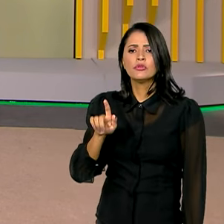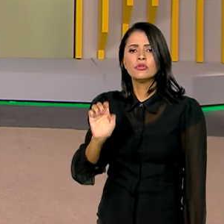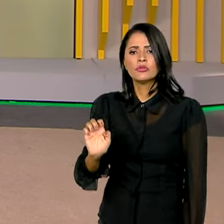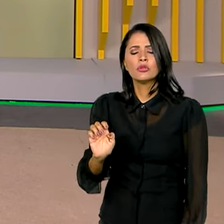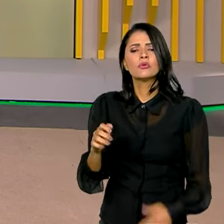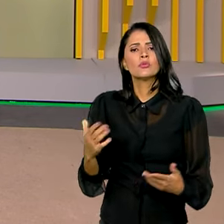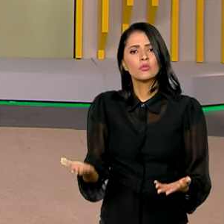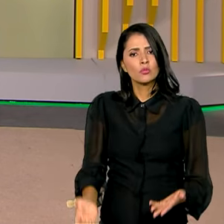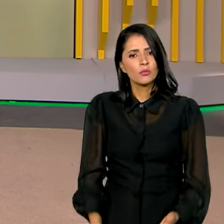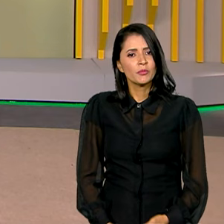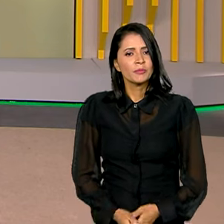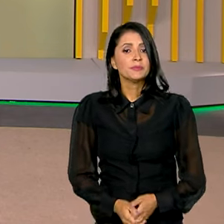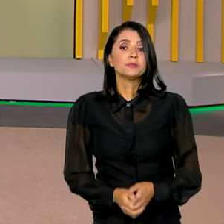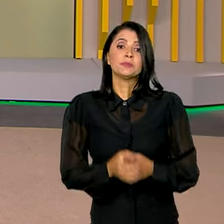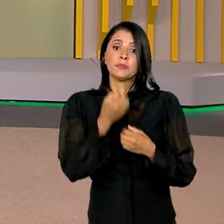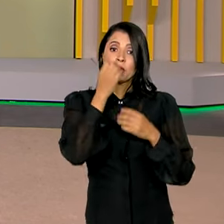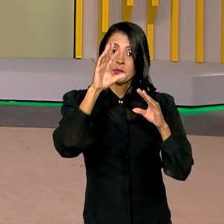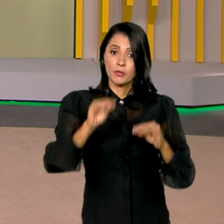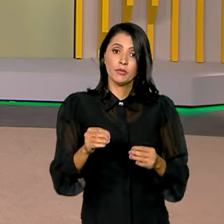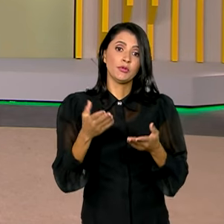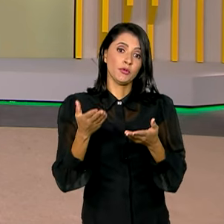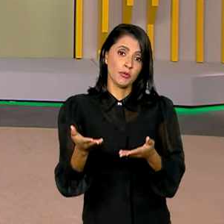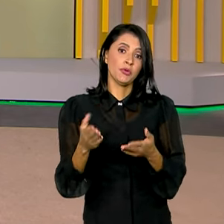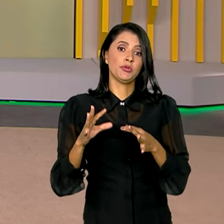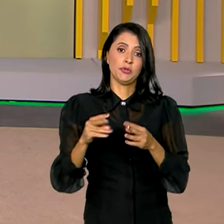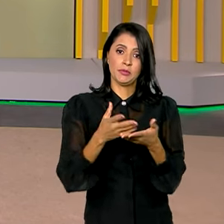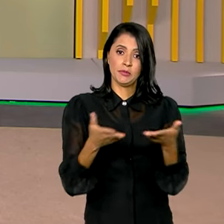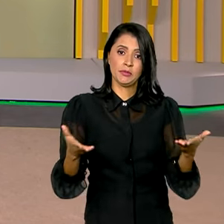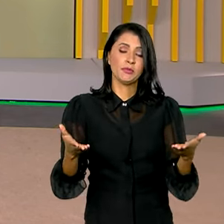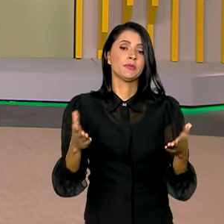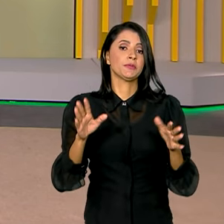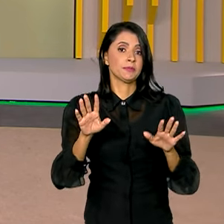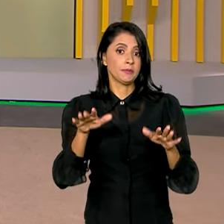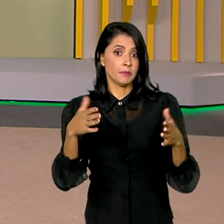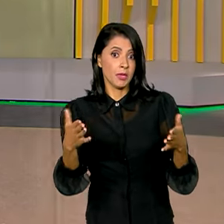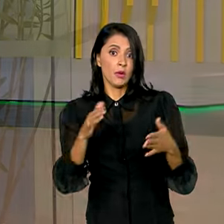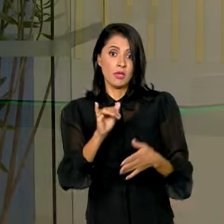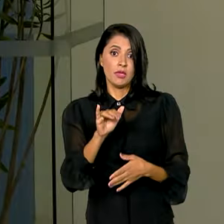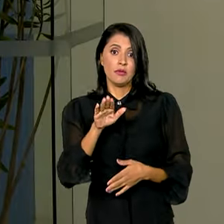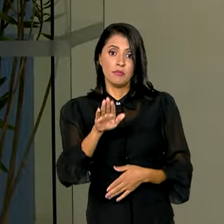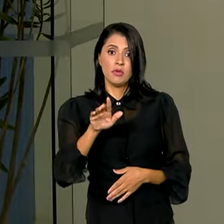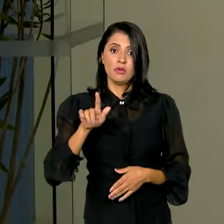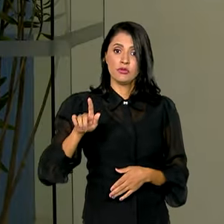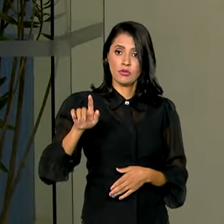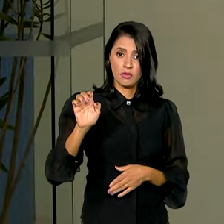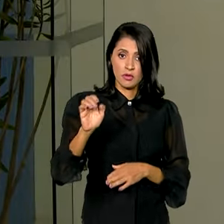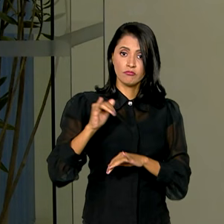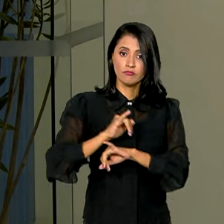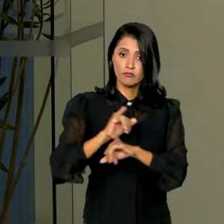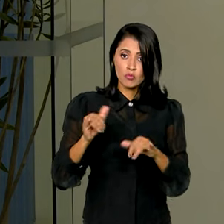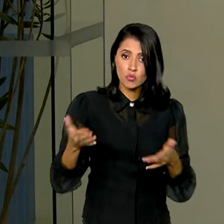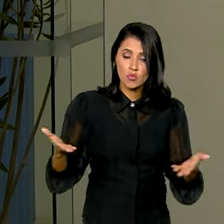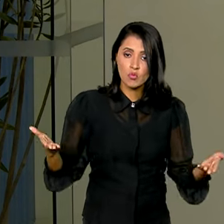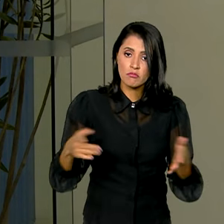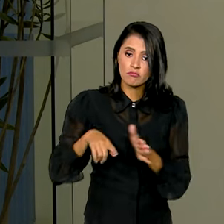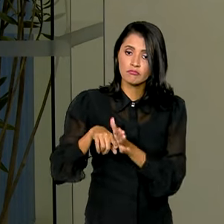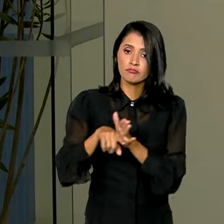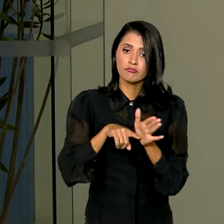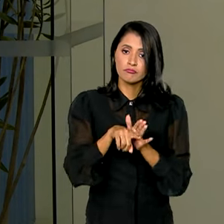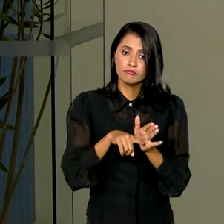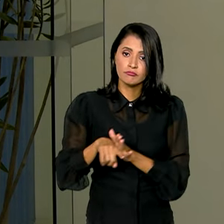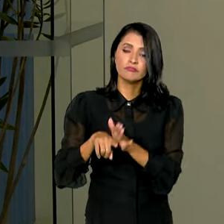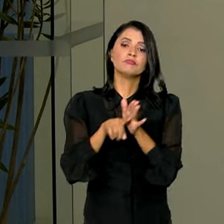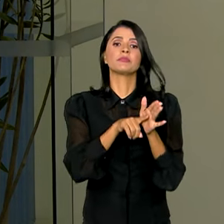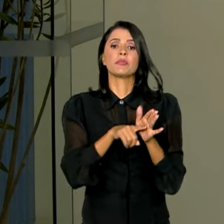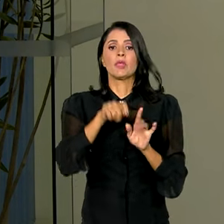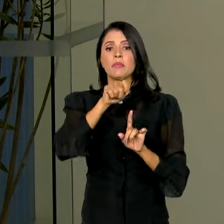Pois é, Pablo. Boa noite a você, a todo mundo que está com a gente. O IBGE divulgou hoje o resultado da pesquisa mensal de serviços do mês de novembro